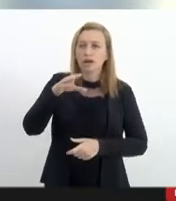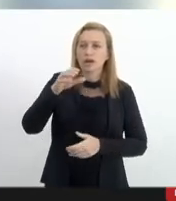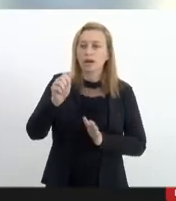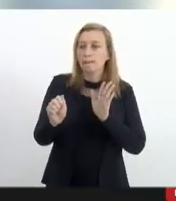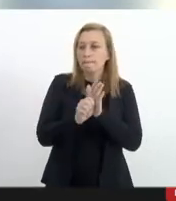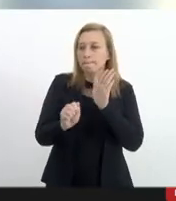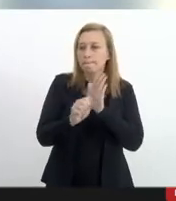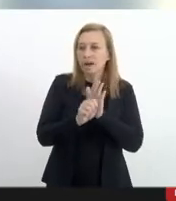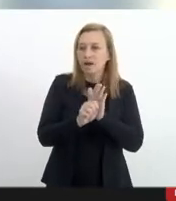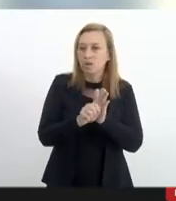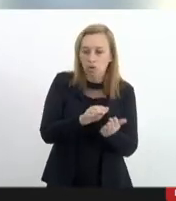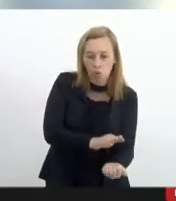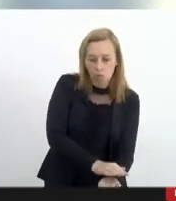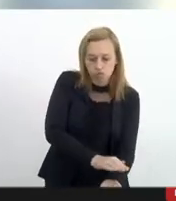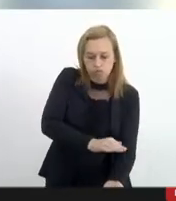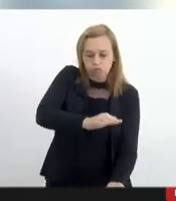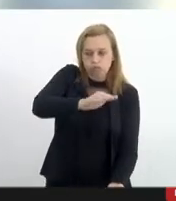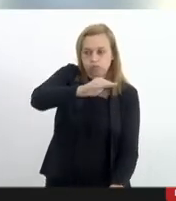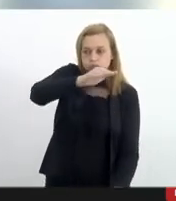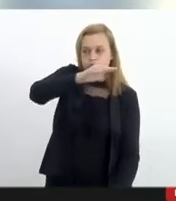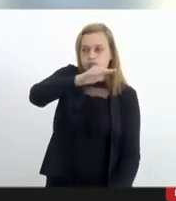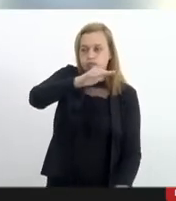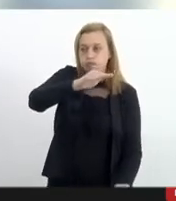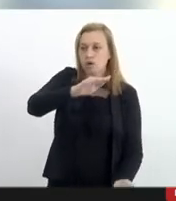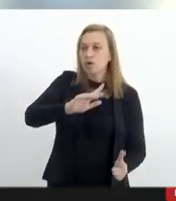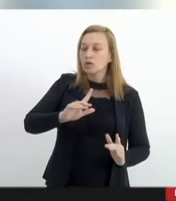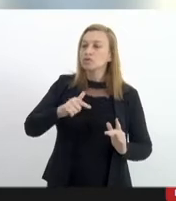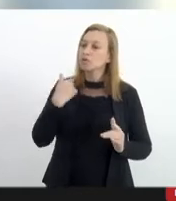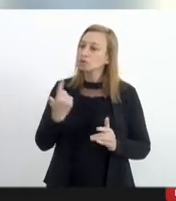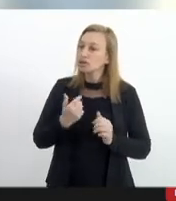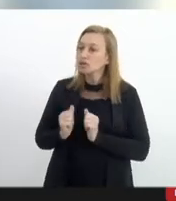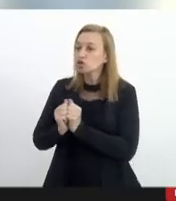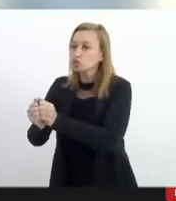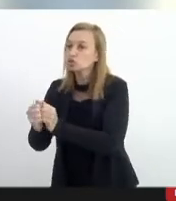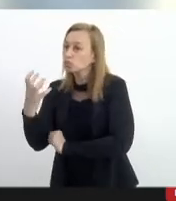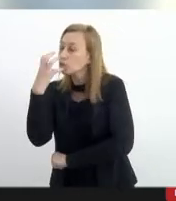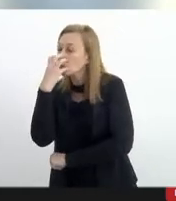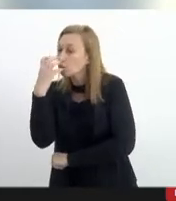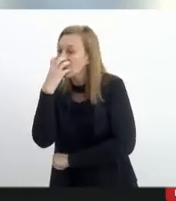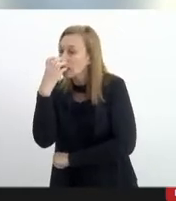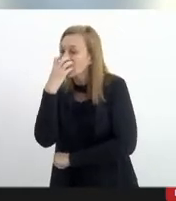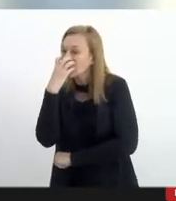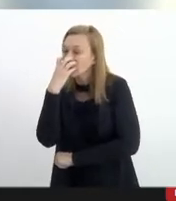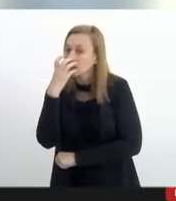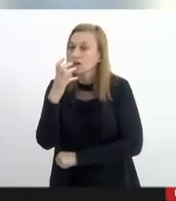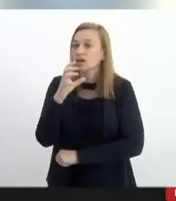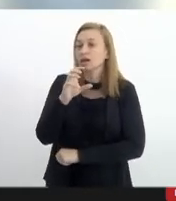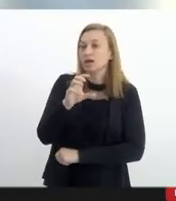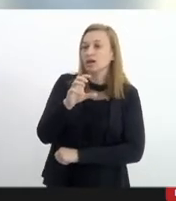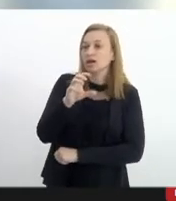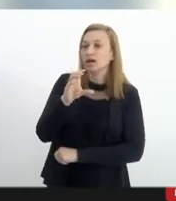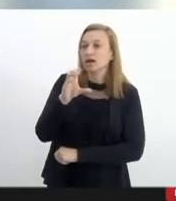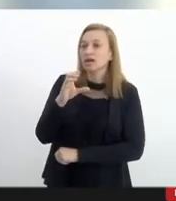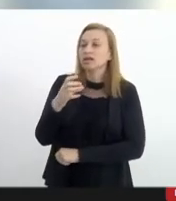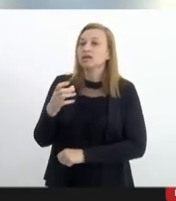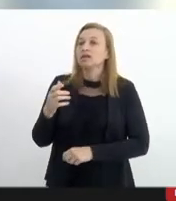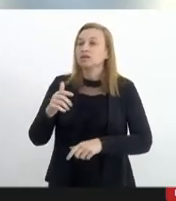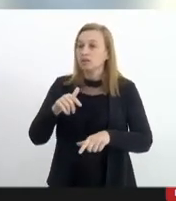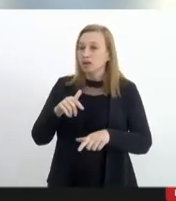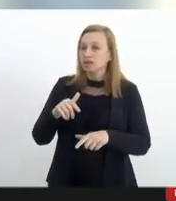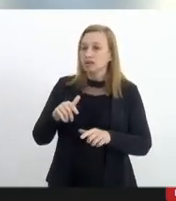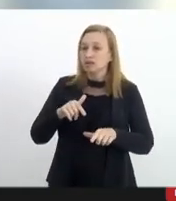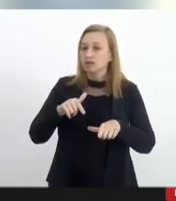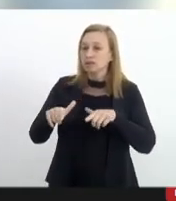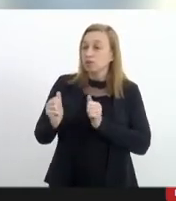pelo batalhão de ações com cães num policiamento ali num depósito da linha do metrô bem diante ali a feira da